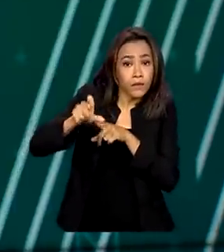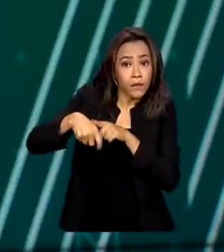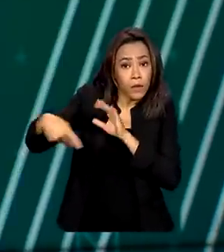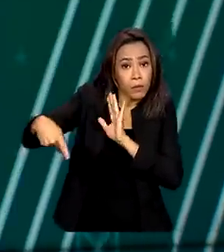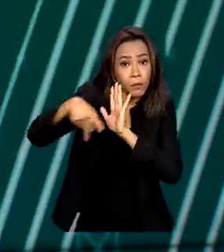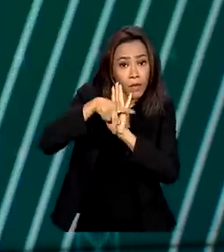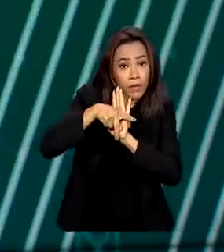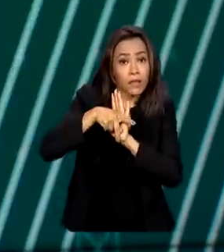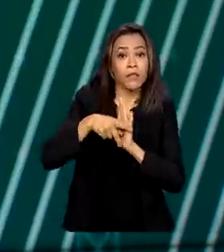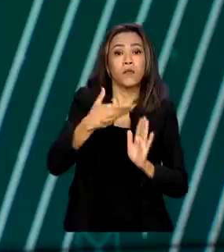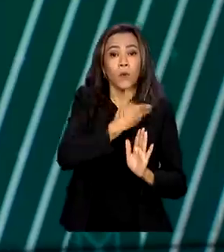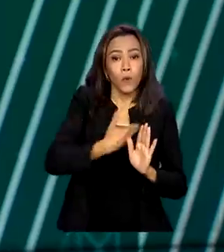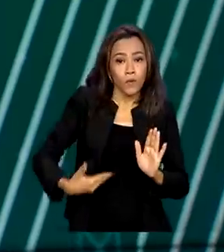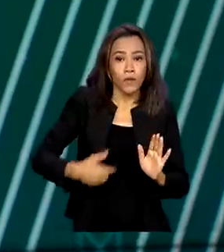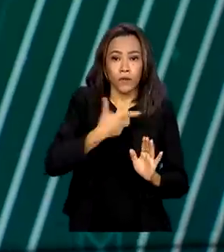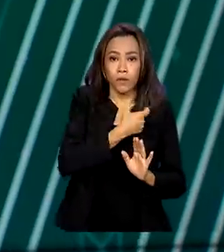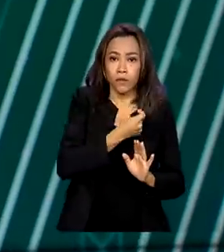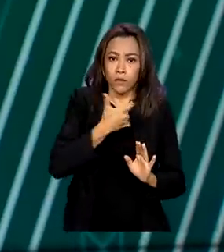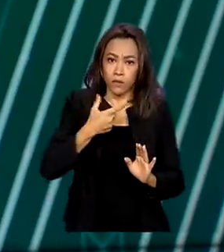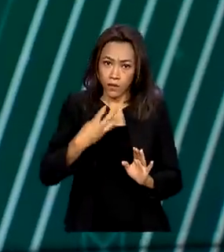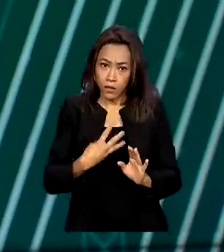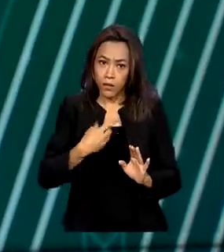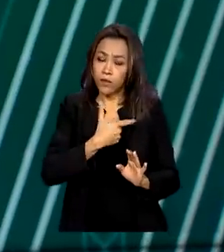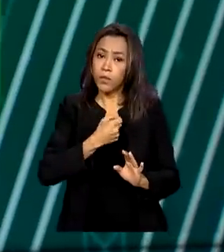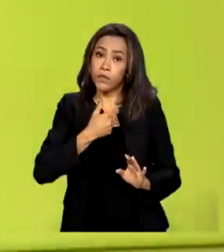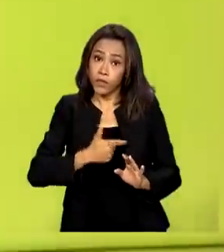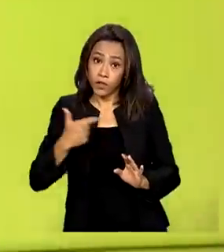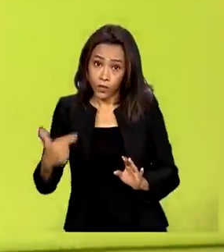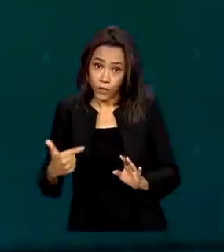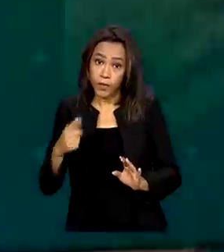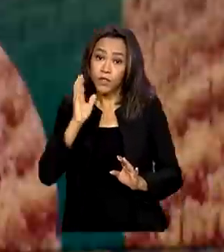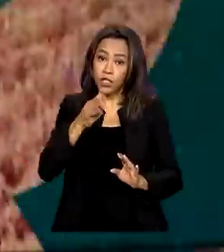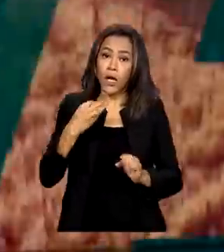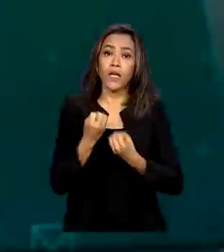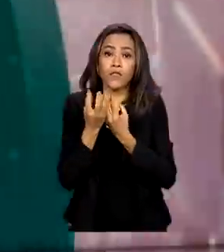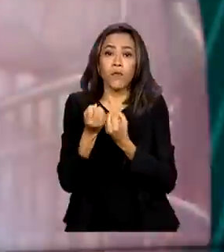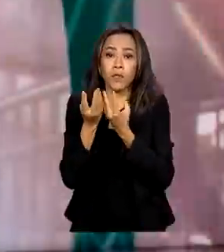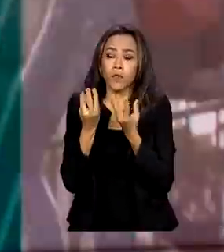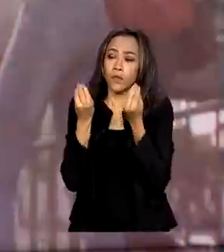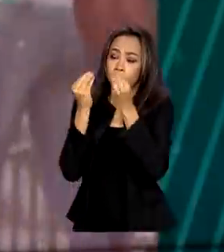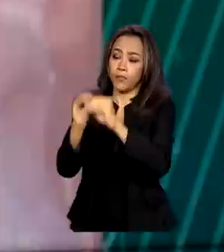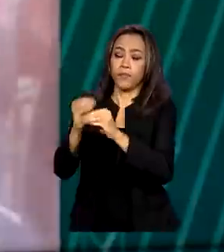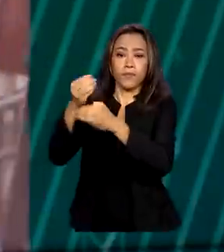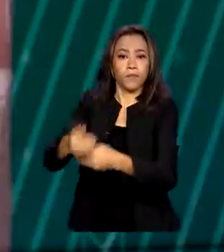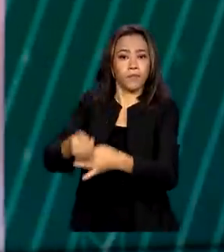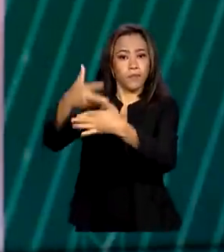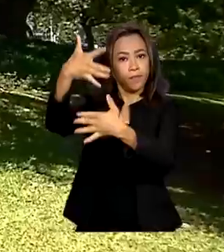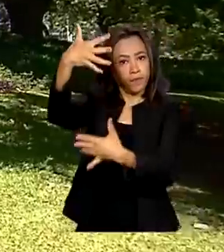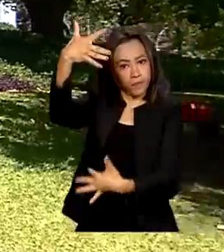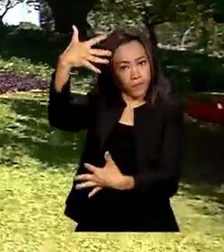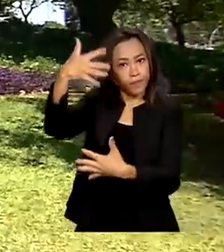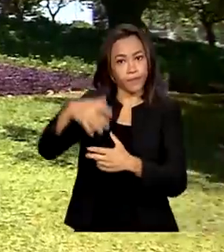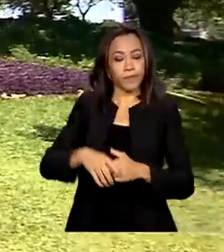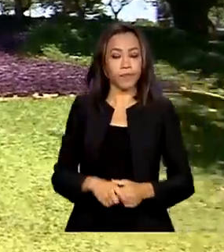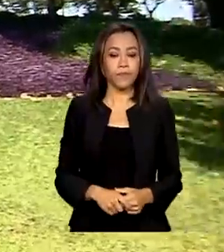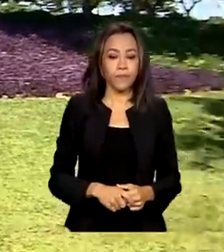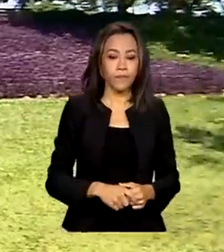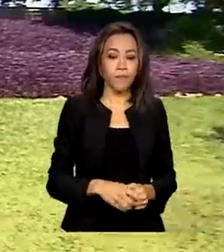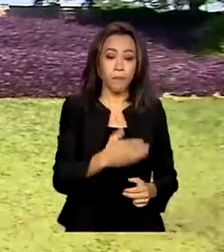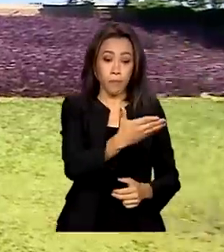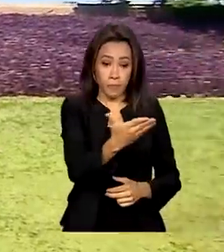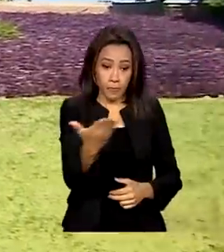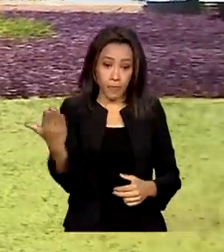entre 2003 e 2022. As informações já estão no Portal da Transparência. A